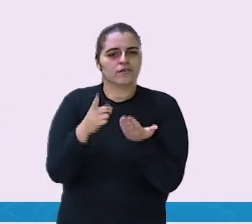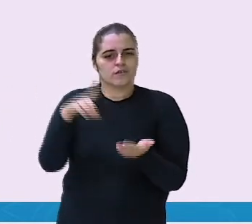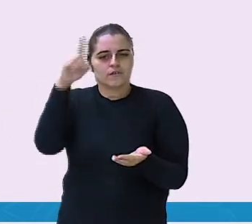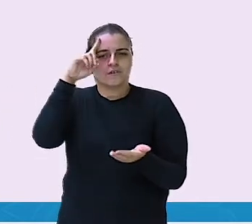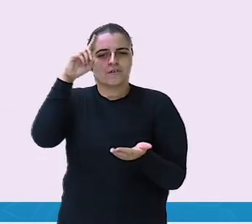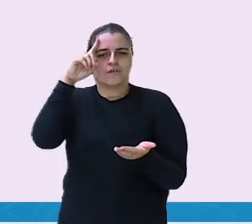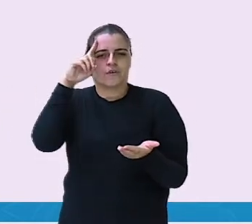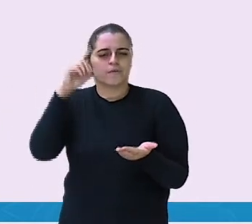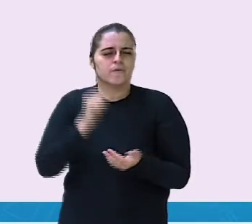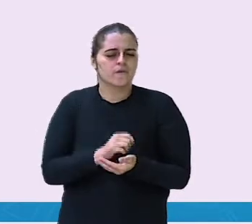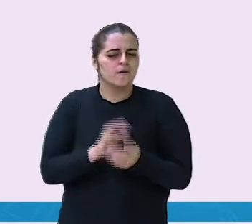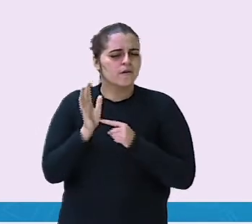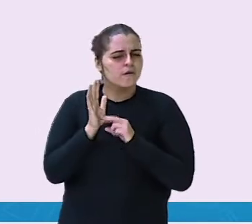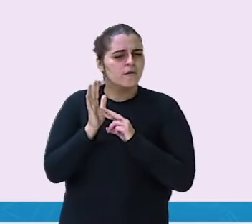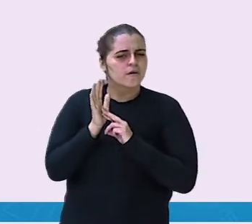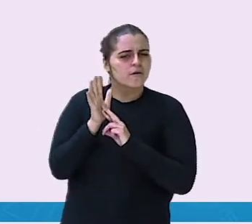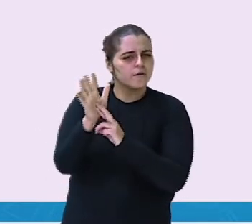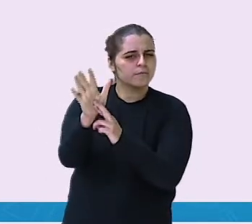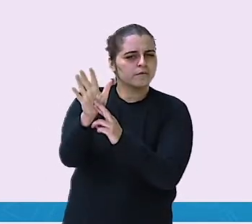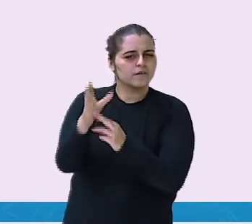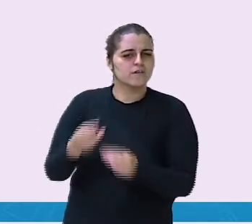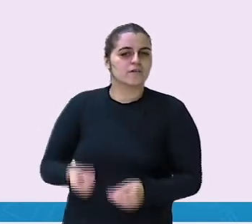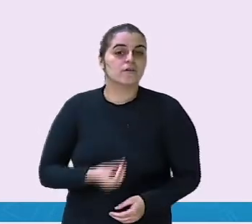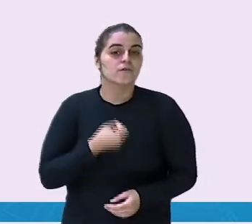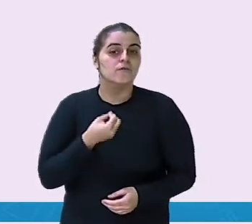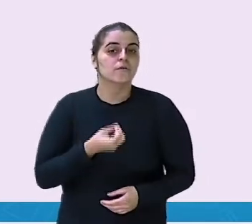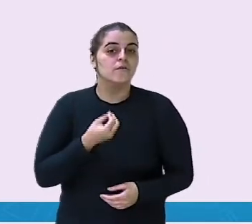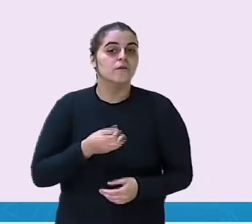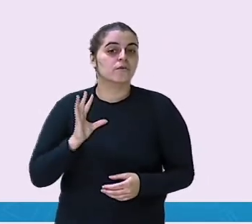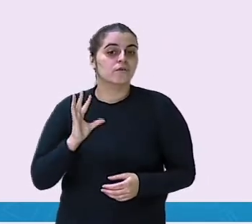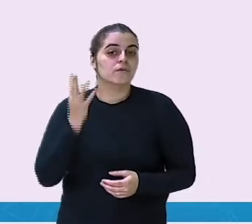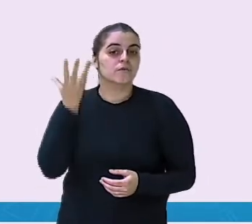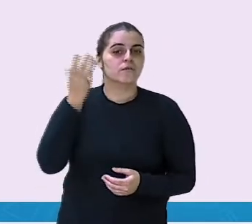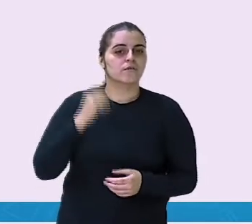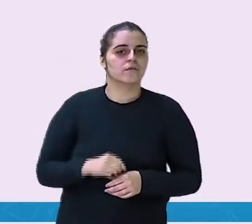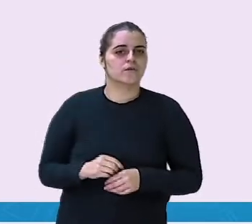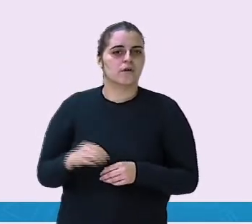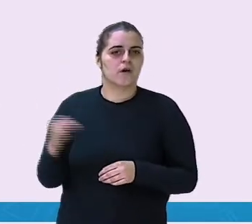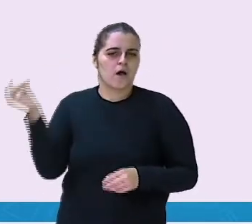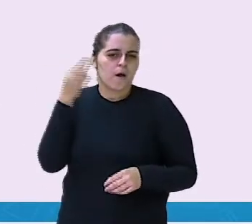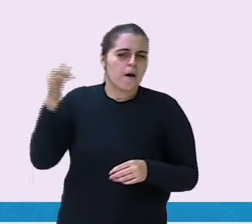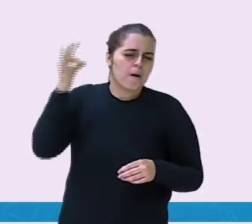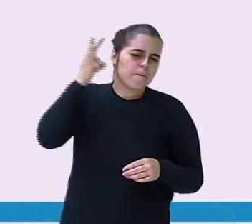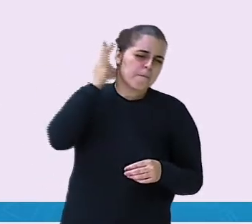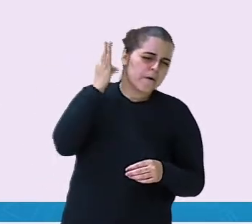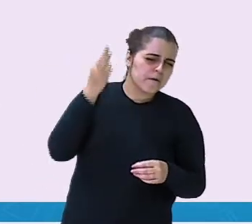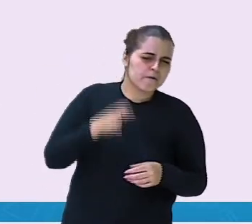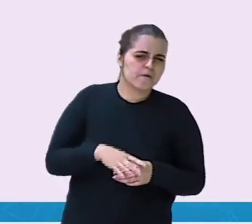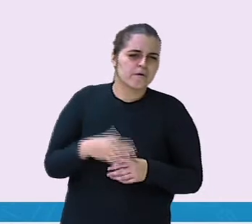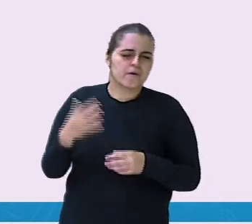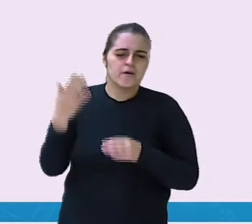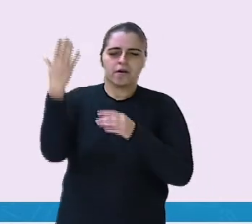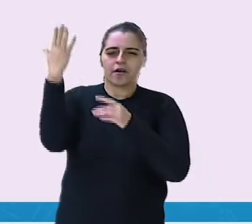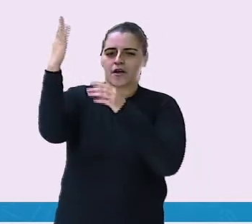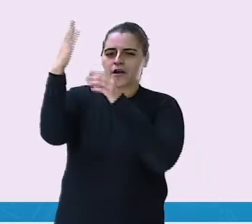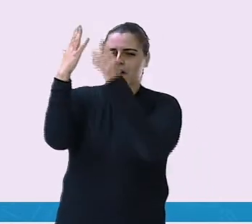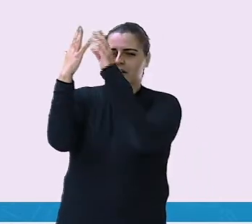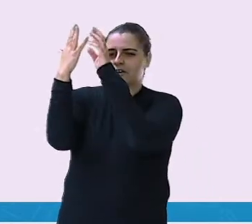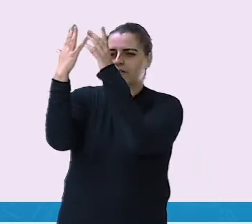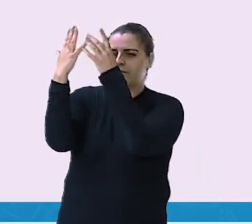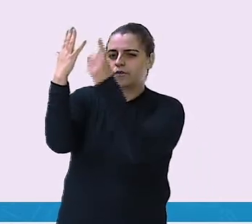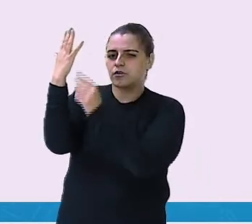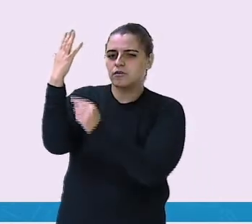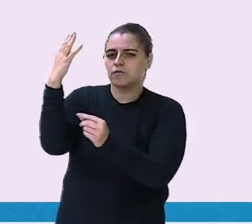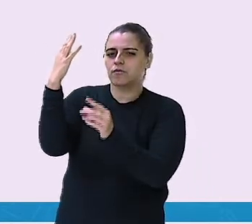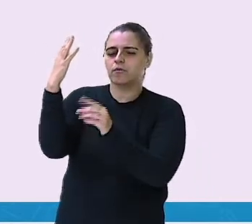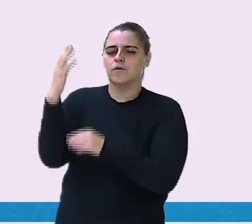representando alguns momentos. A abelha me mordeu. Que folha mais esquisita.